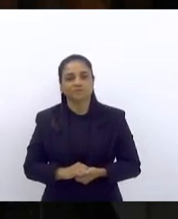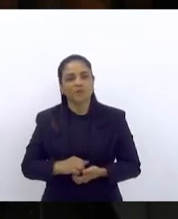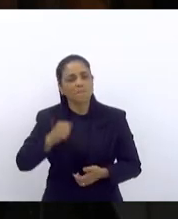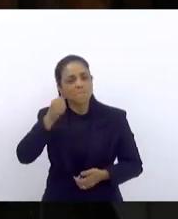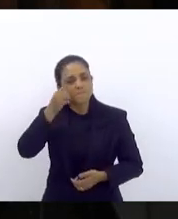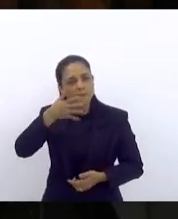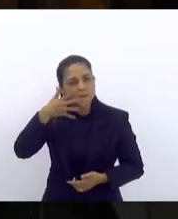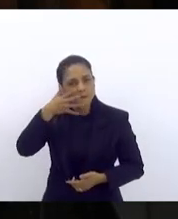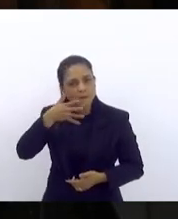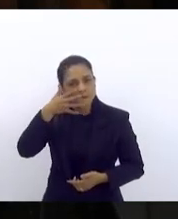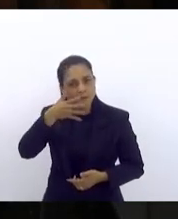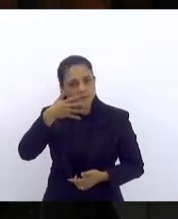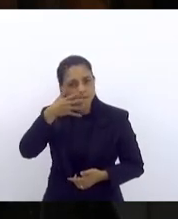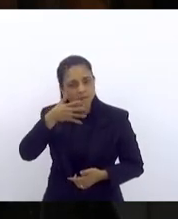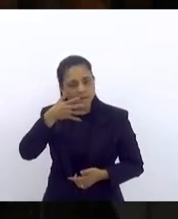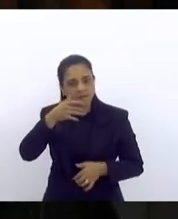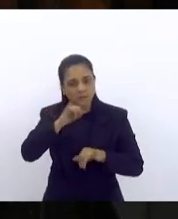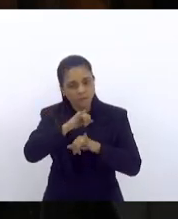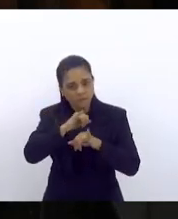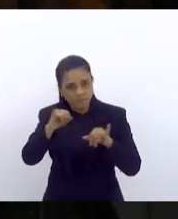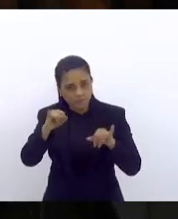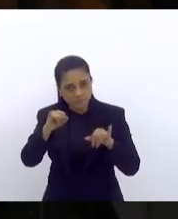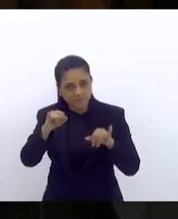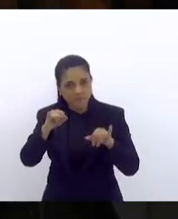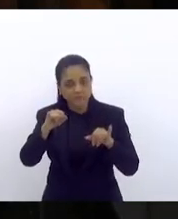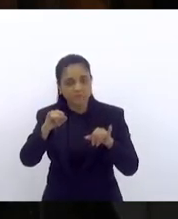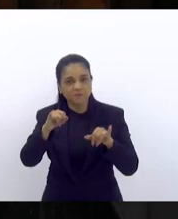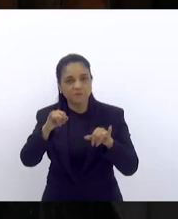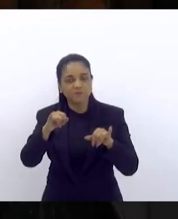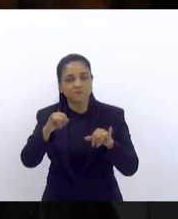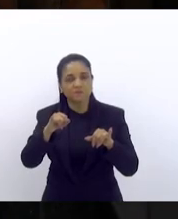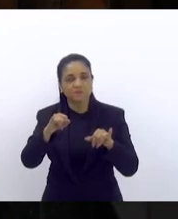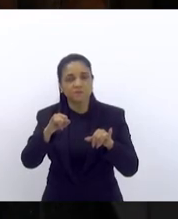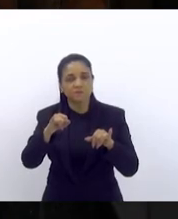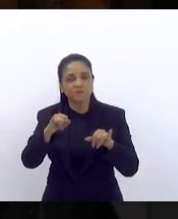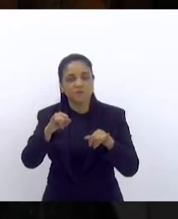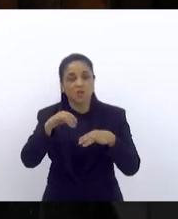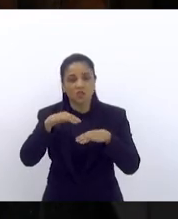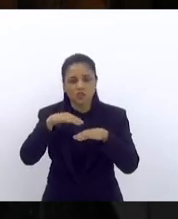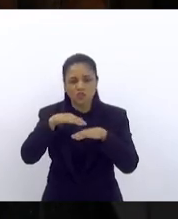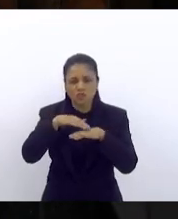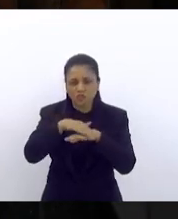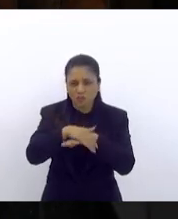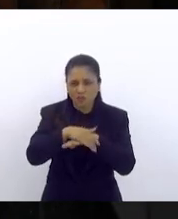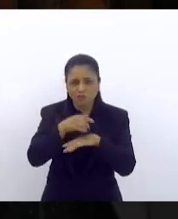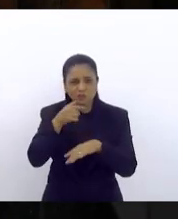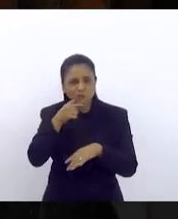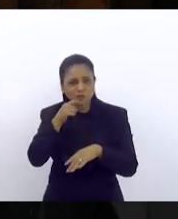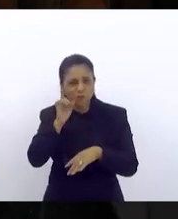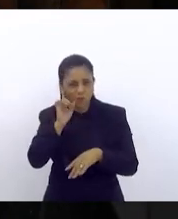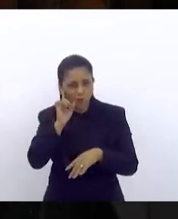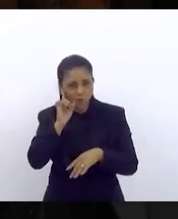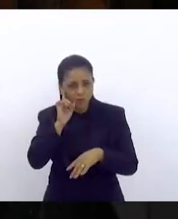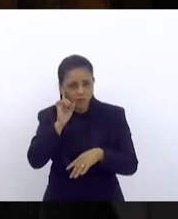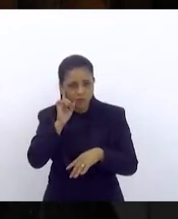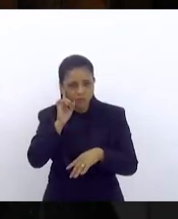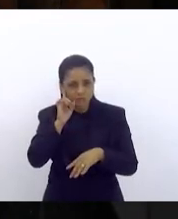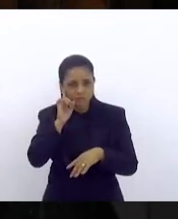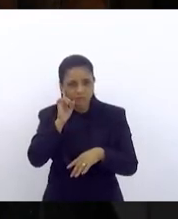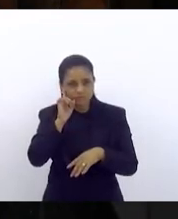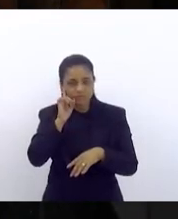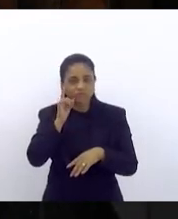sobre a notícia que no final da noite de ontem tivemos